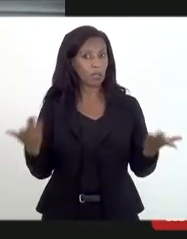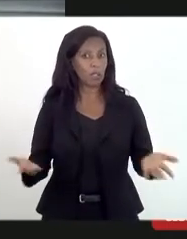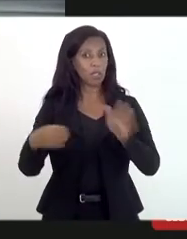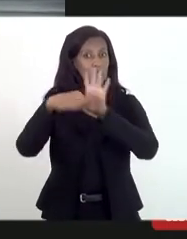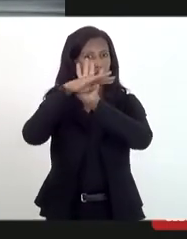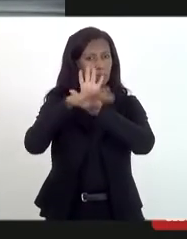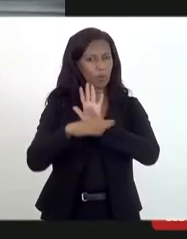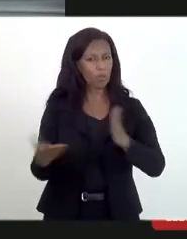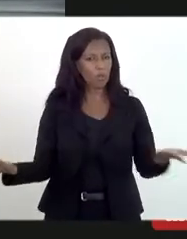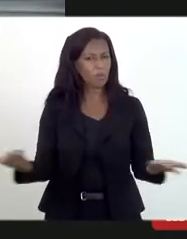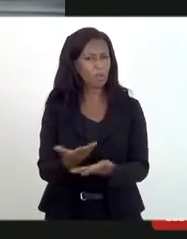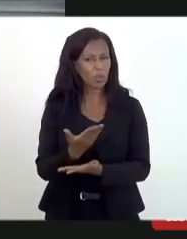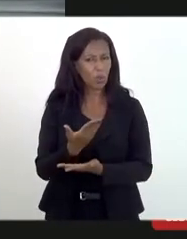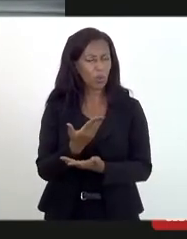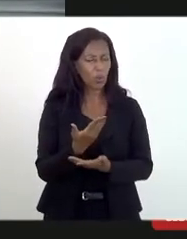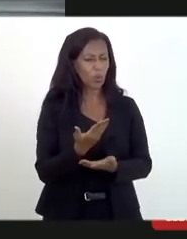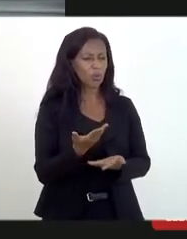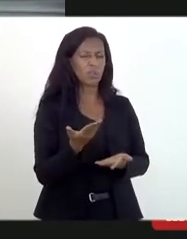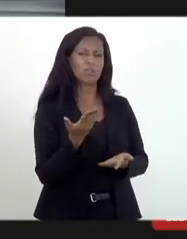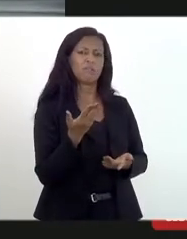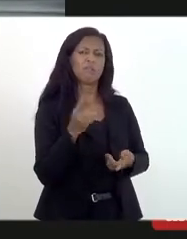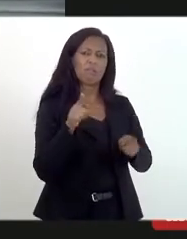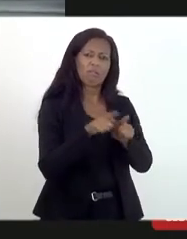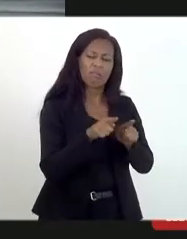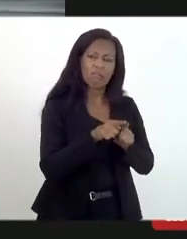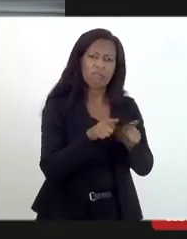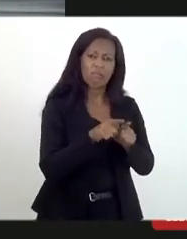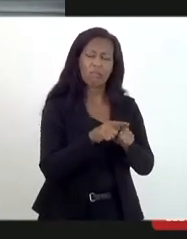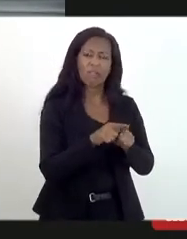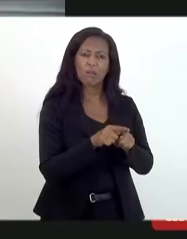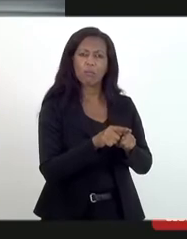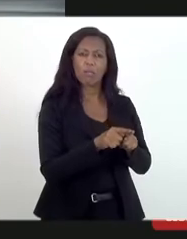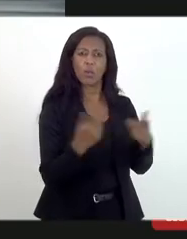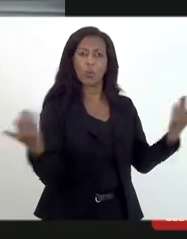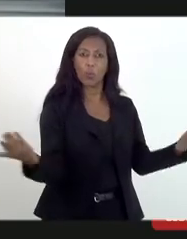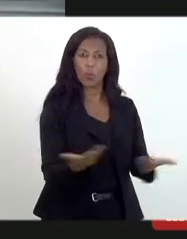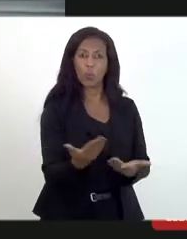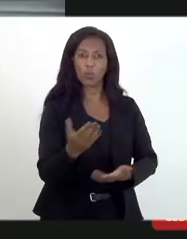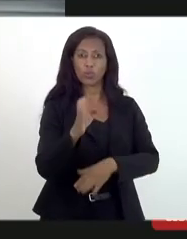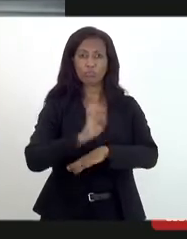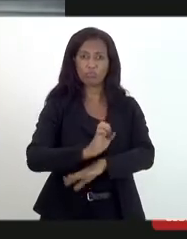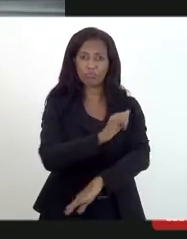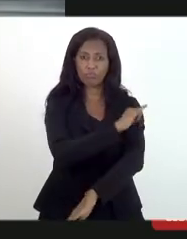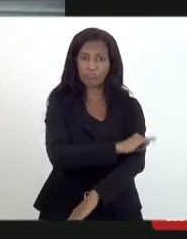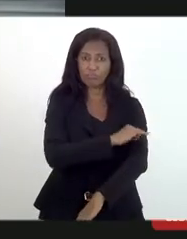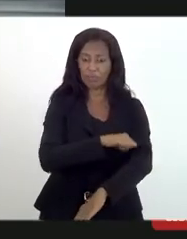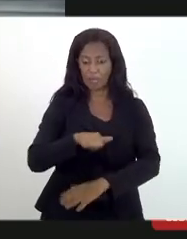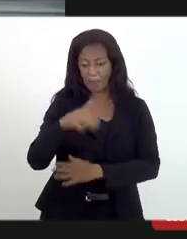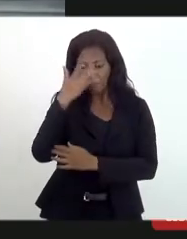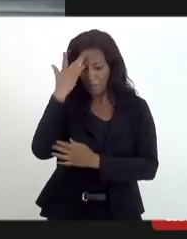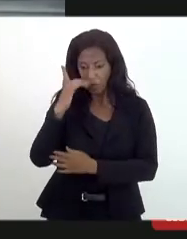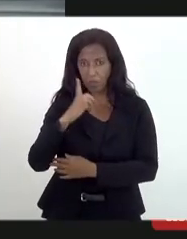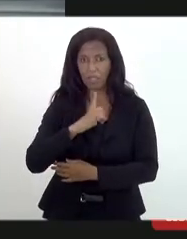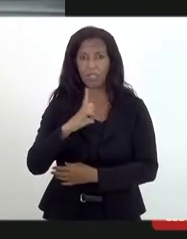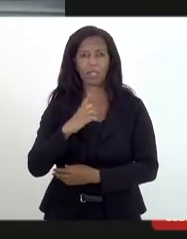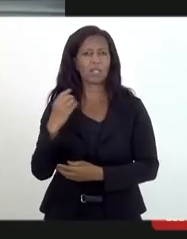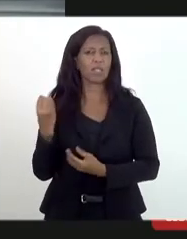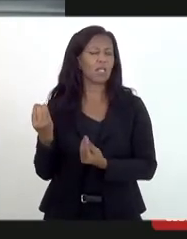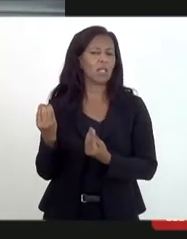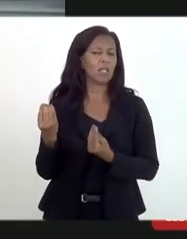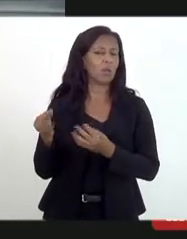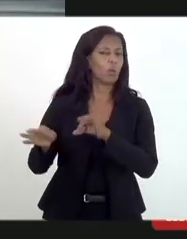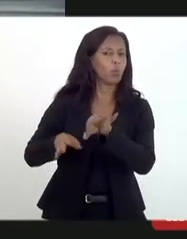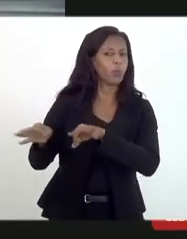essas vítimas de racismo religioso também. É hoje, no Estado do Rio de Janeiro, quem tem condições de trazer